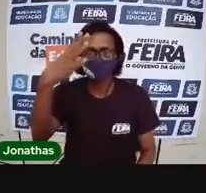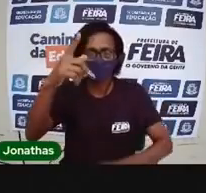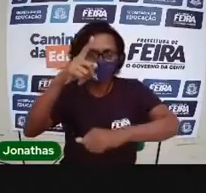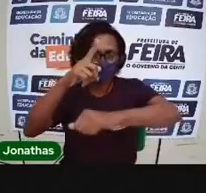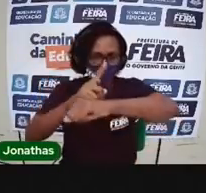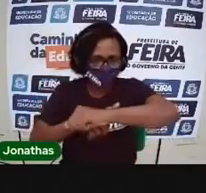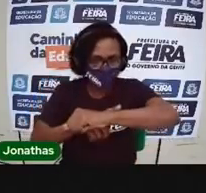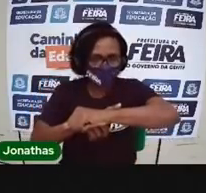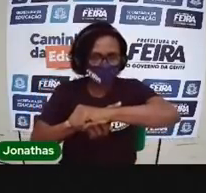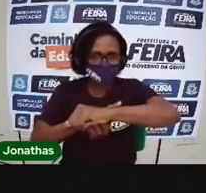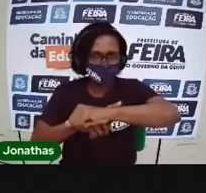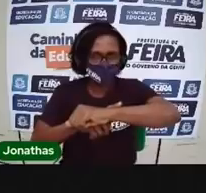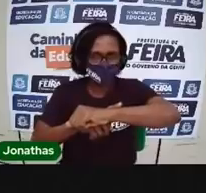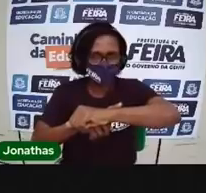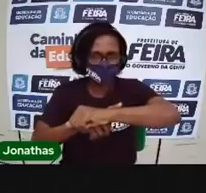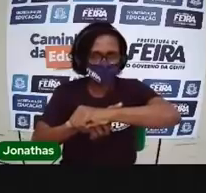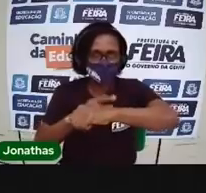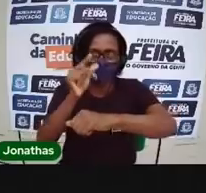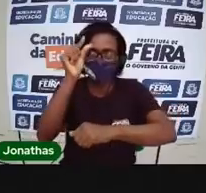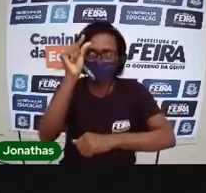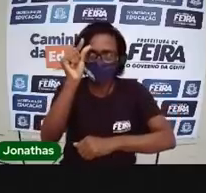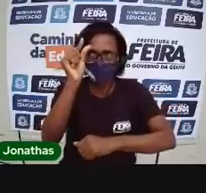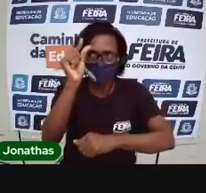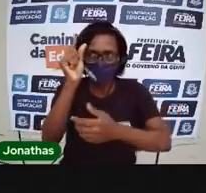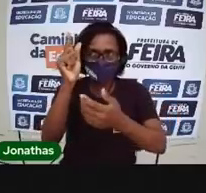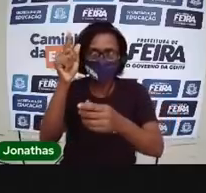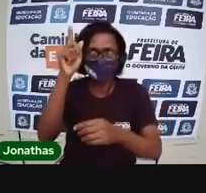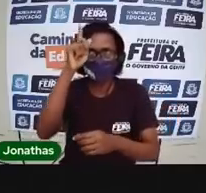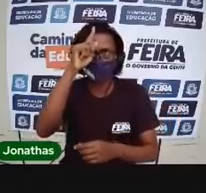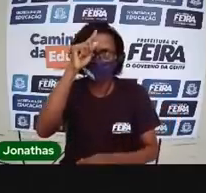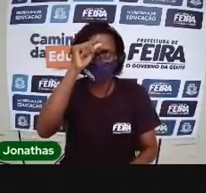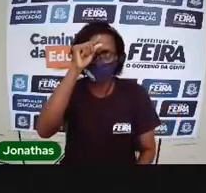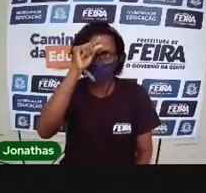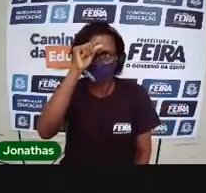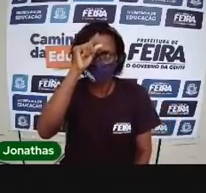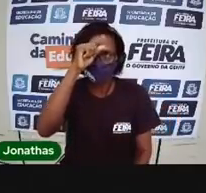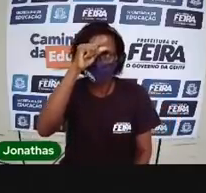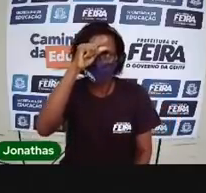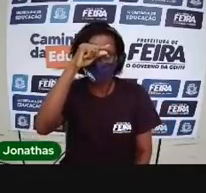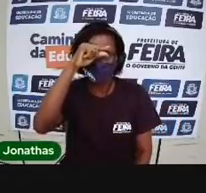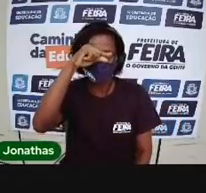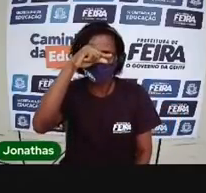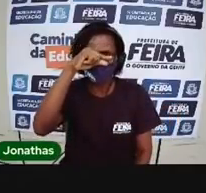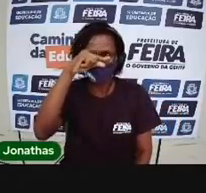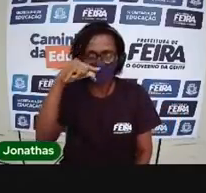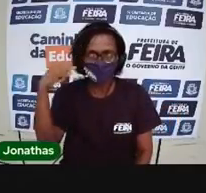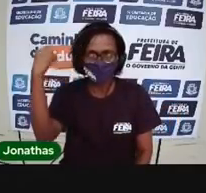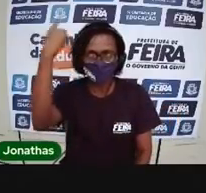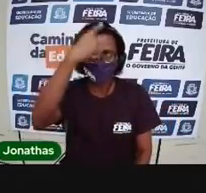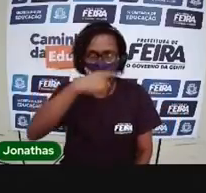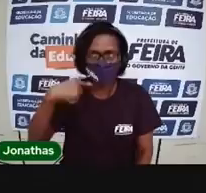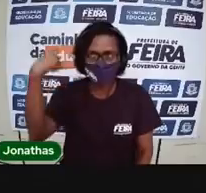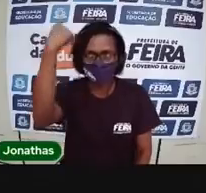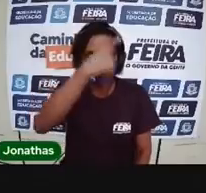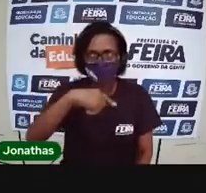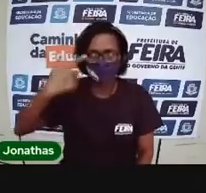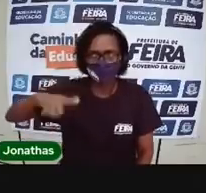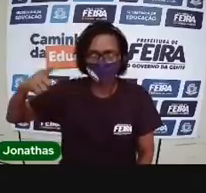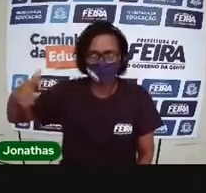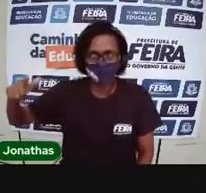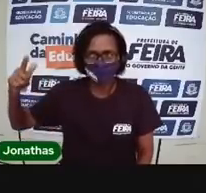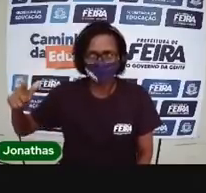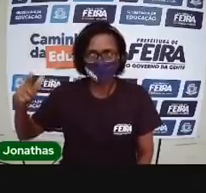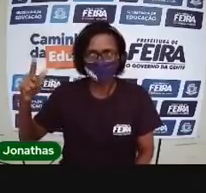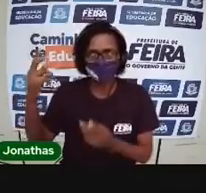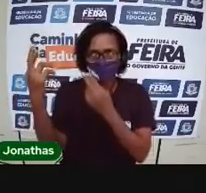significa que o ponteiro pequeno e o ponteiro grande vão ter que passar várias vezes no